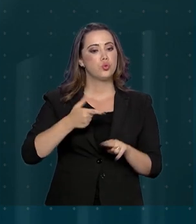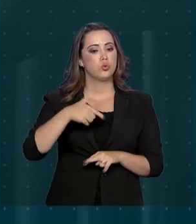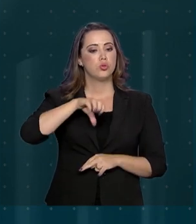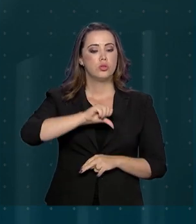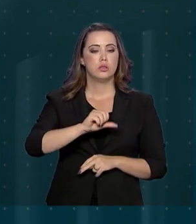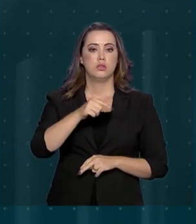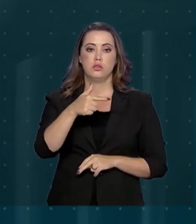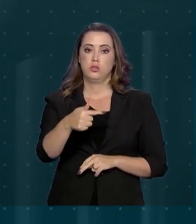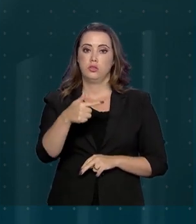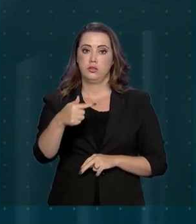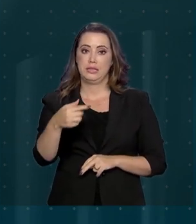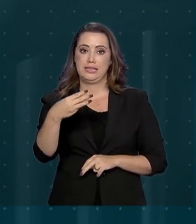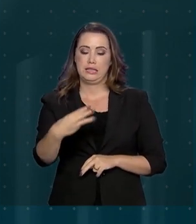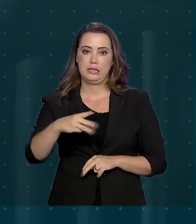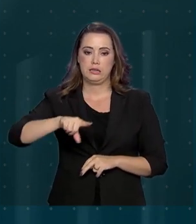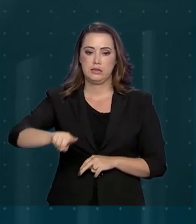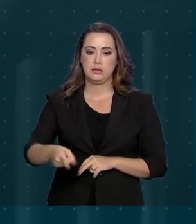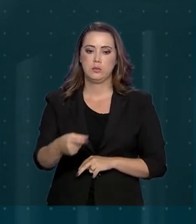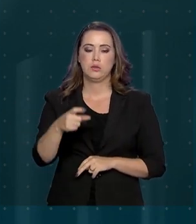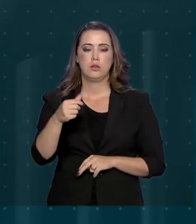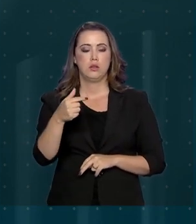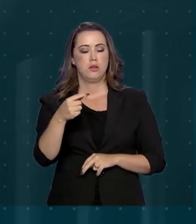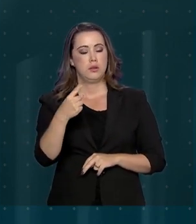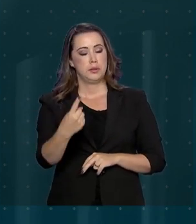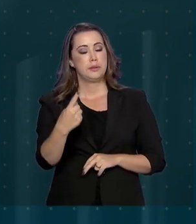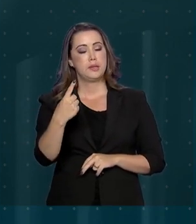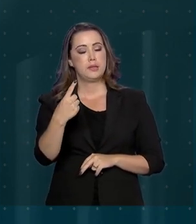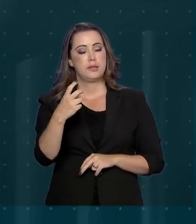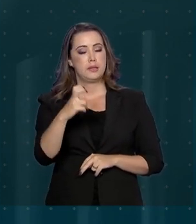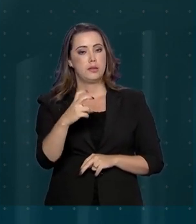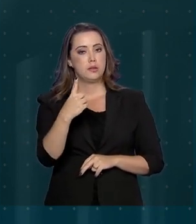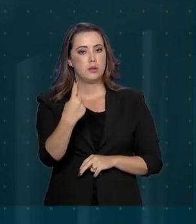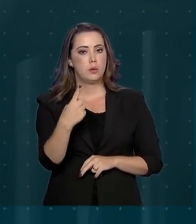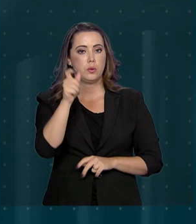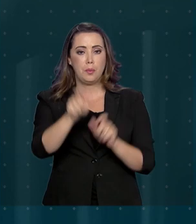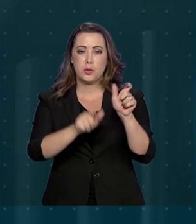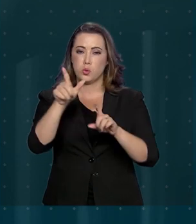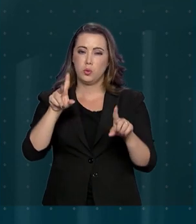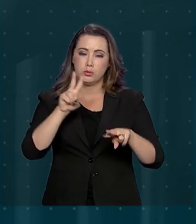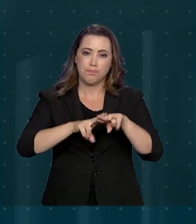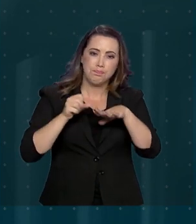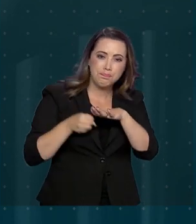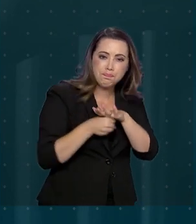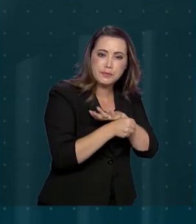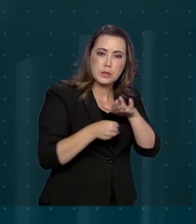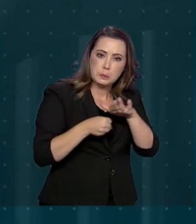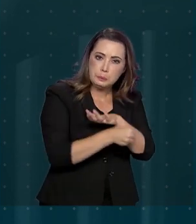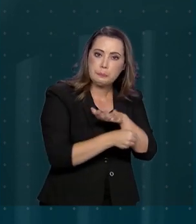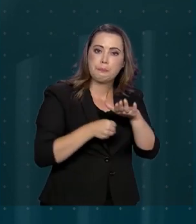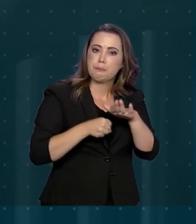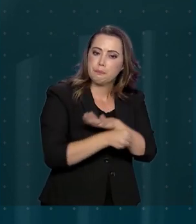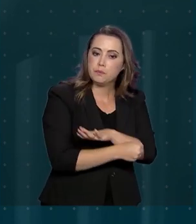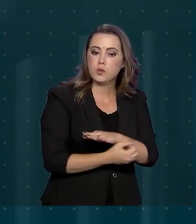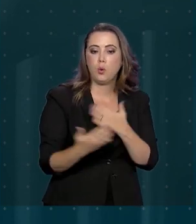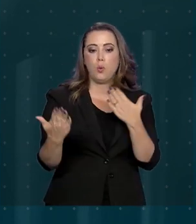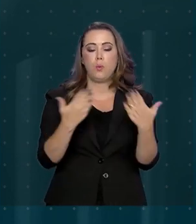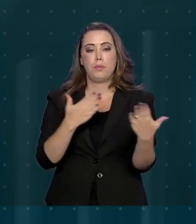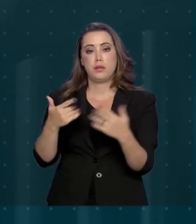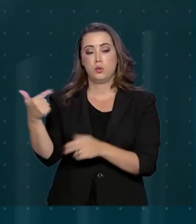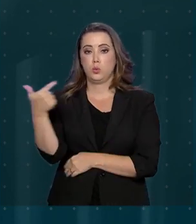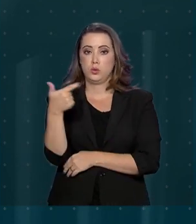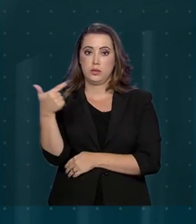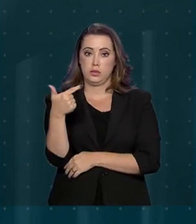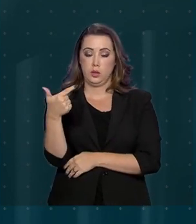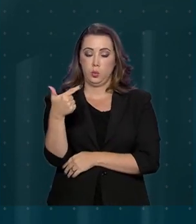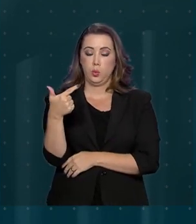773.151 pessoas presas. Comparados o segundo semestre de 2018